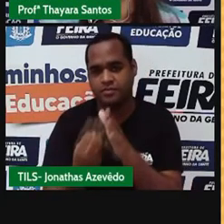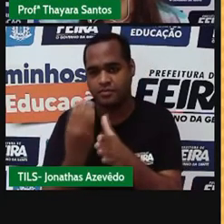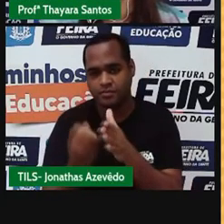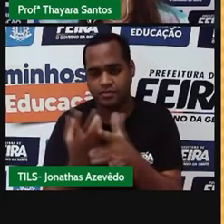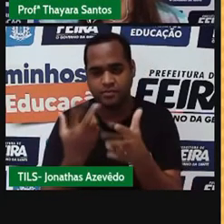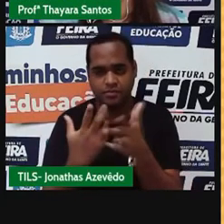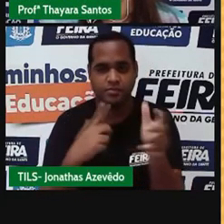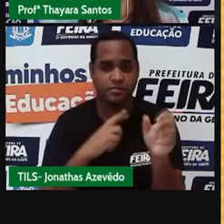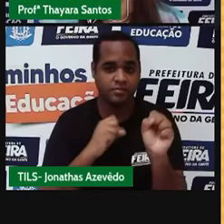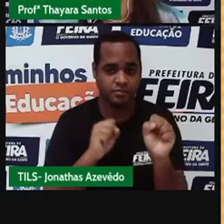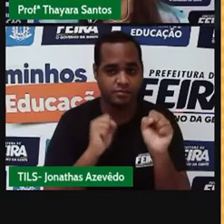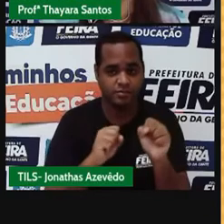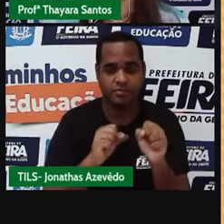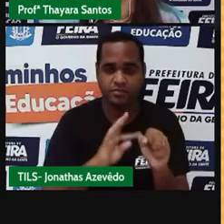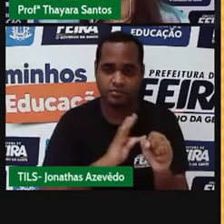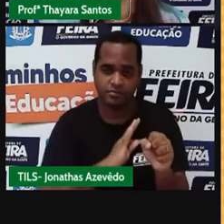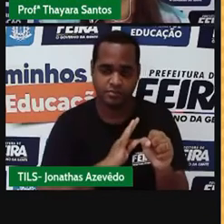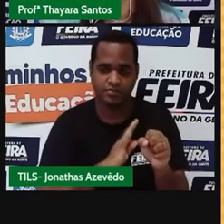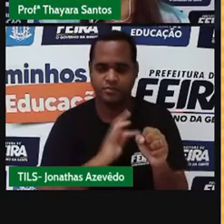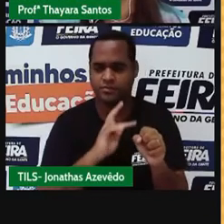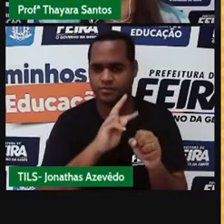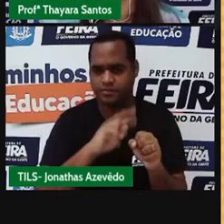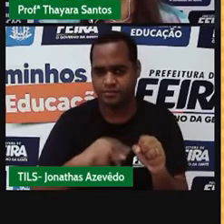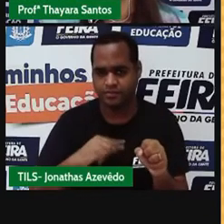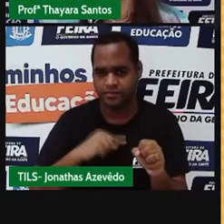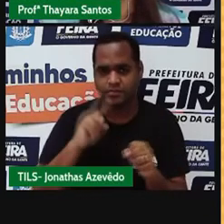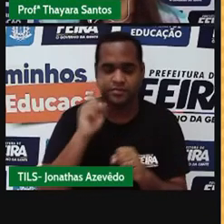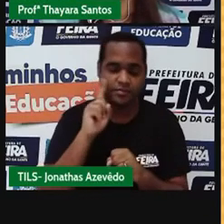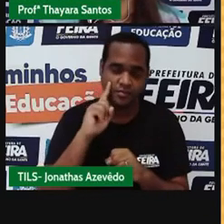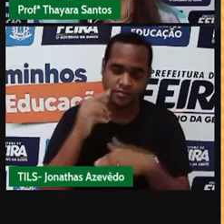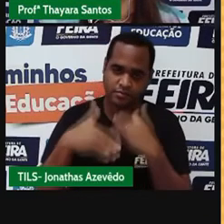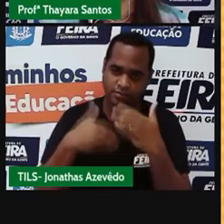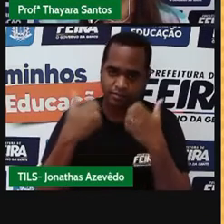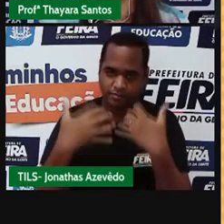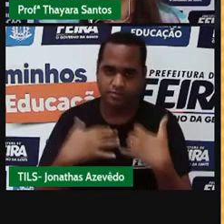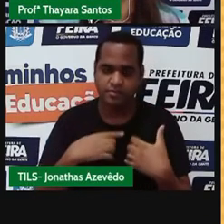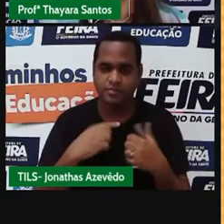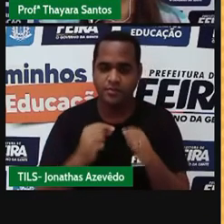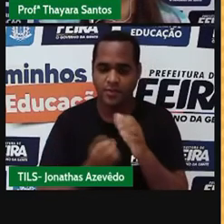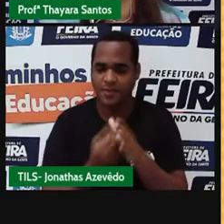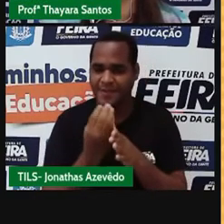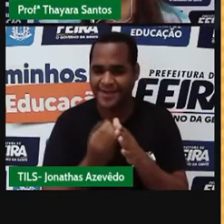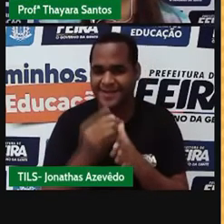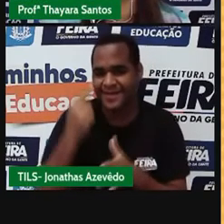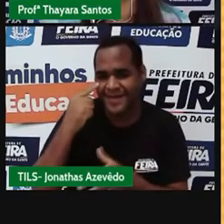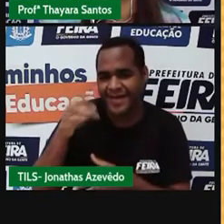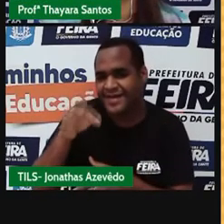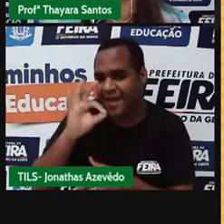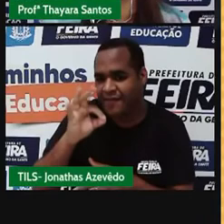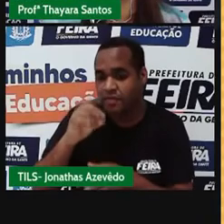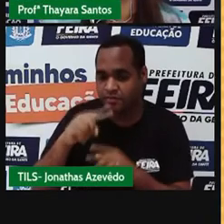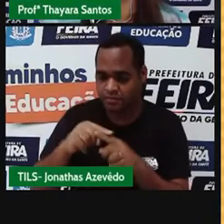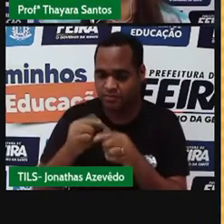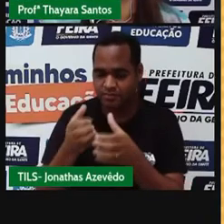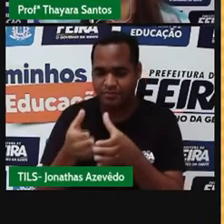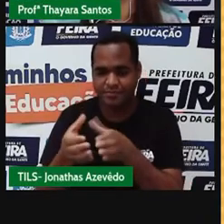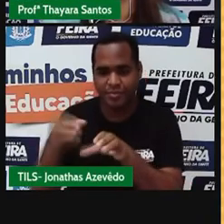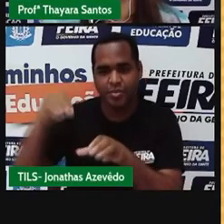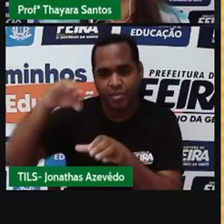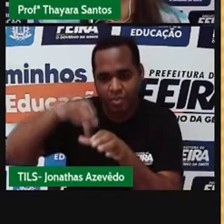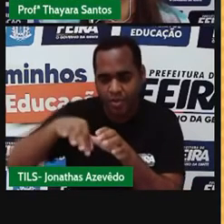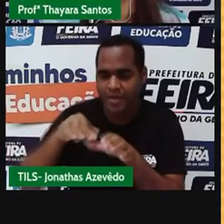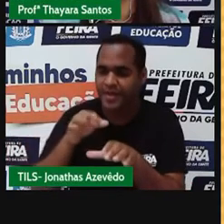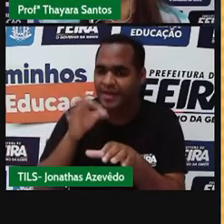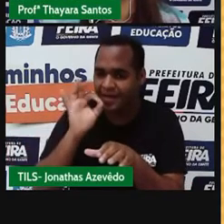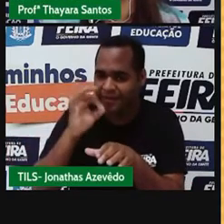técnica está presente em algumas situações no nosso cotidiano. como no preparo do café, onde o coador retém as partículas sólidas do